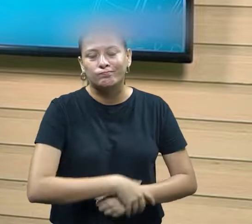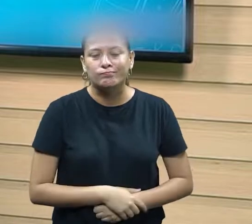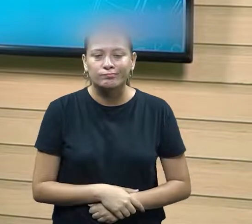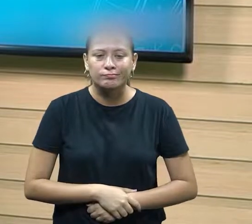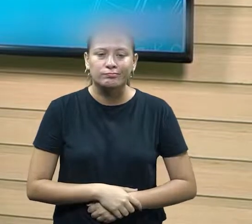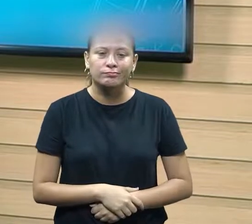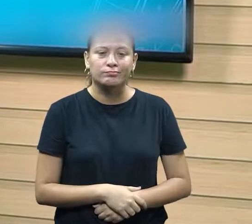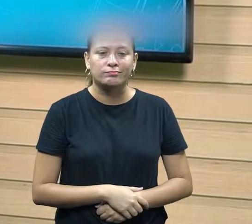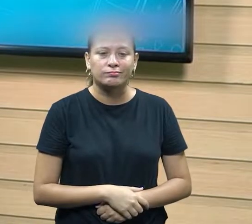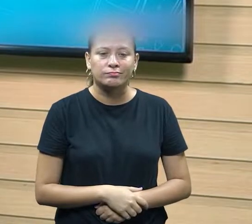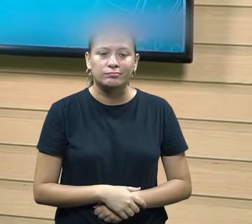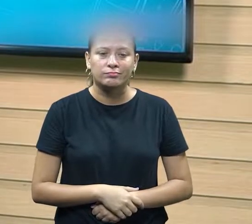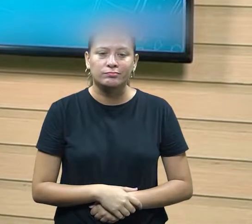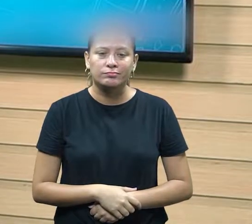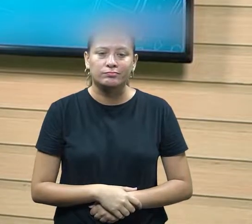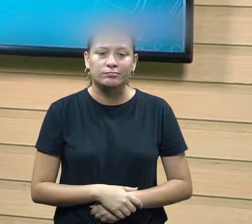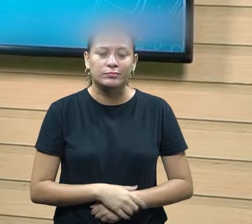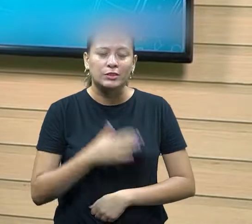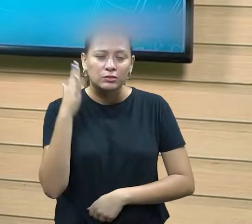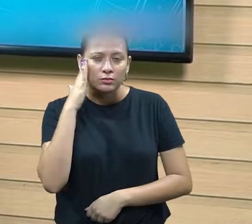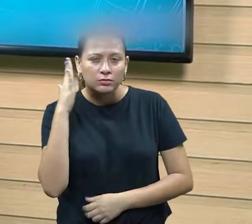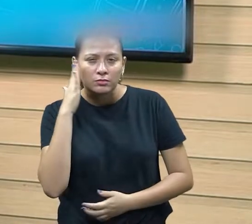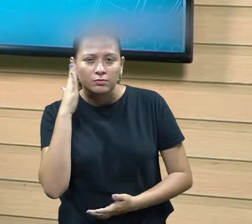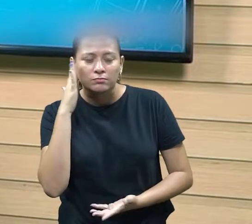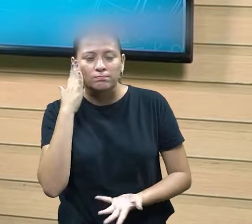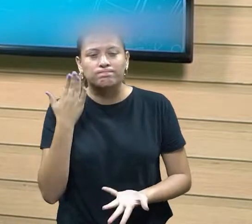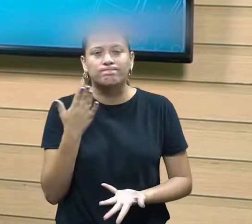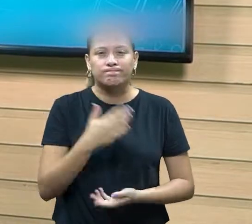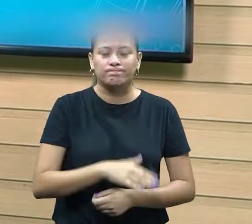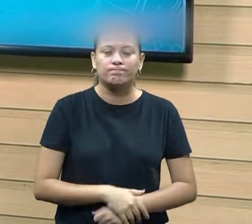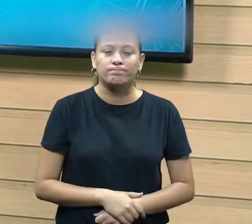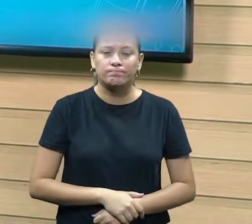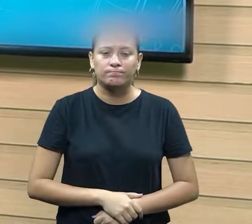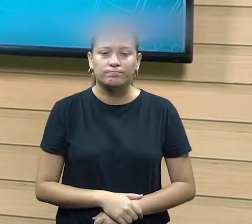compreender que